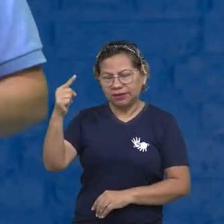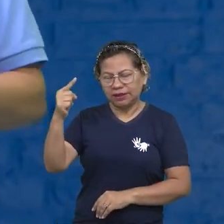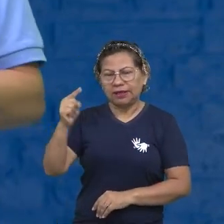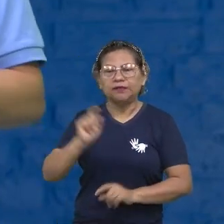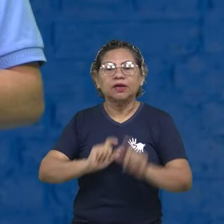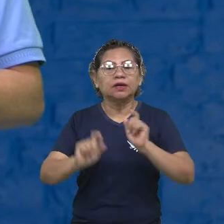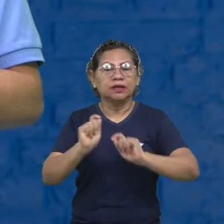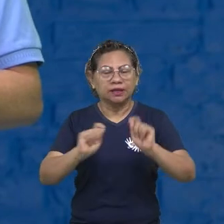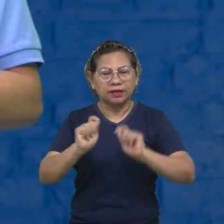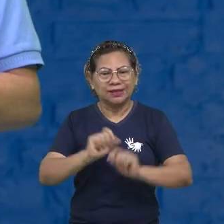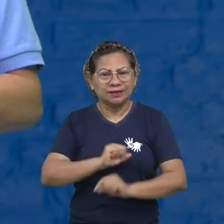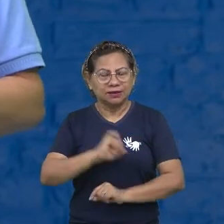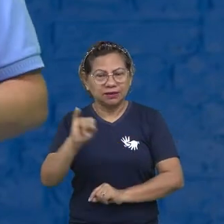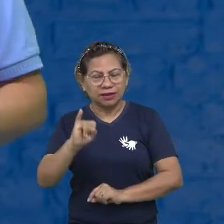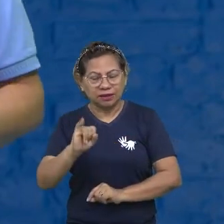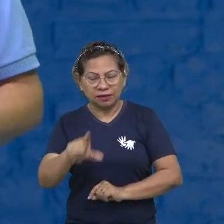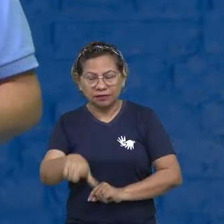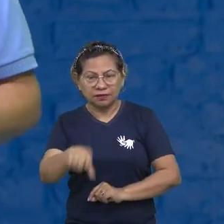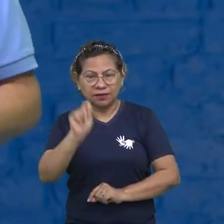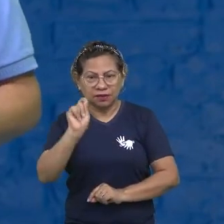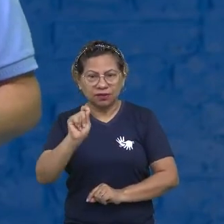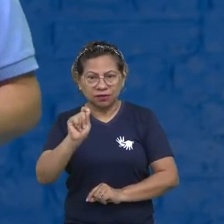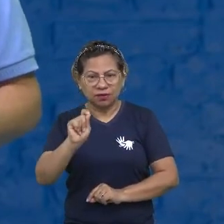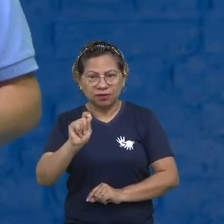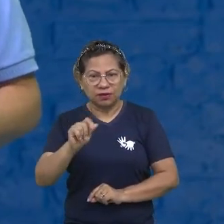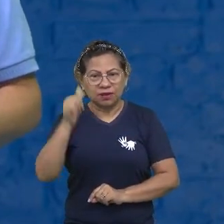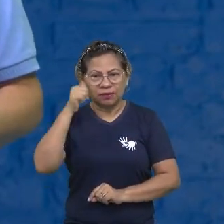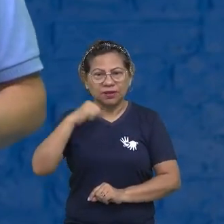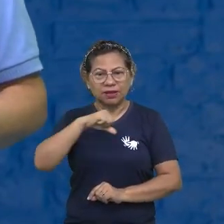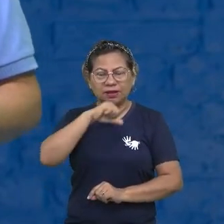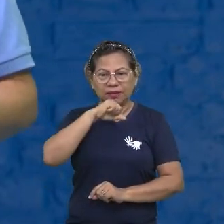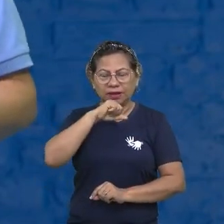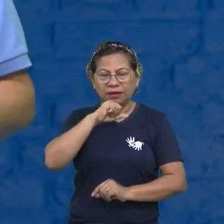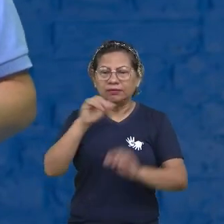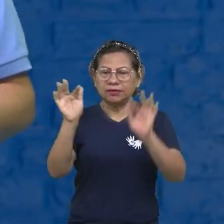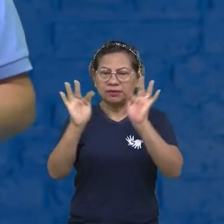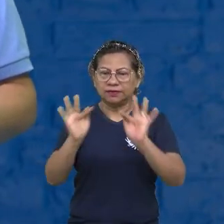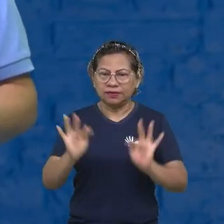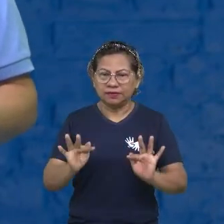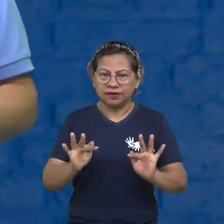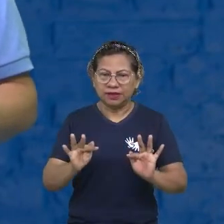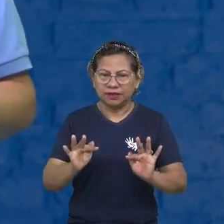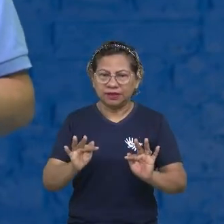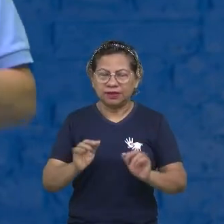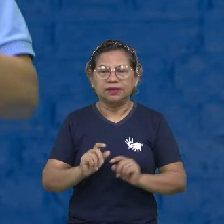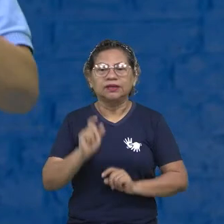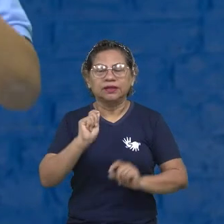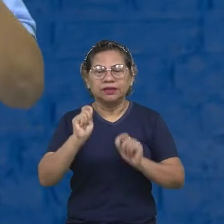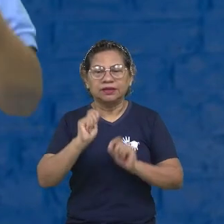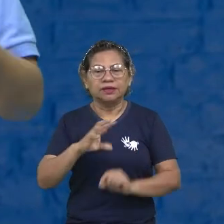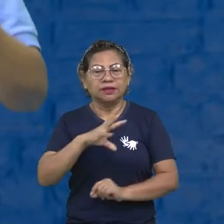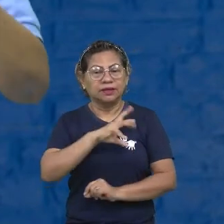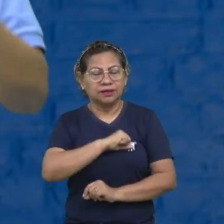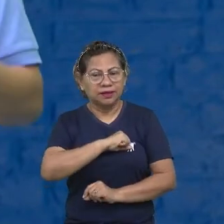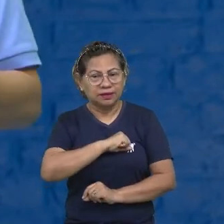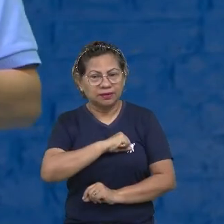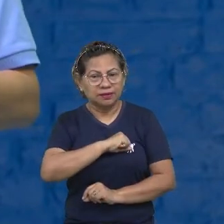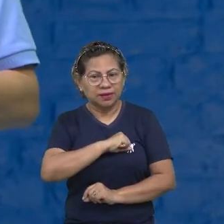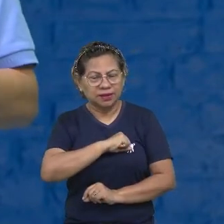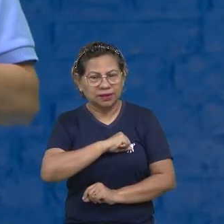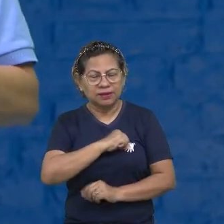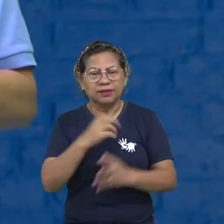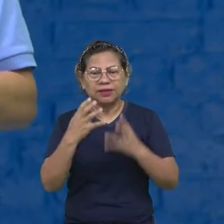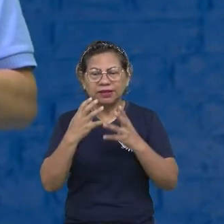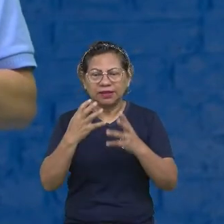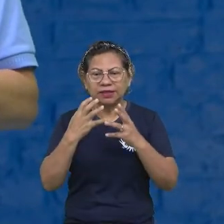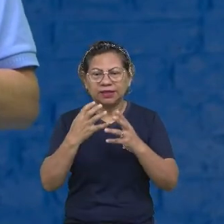Se eu fizer essa escolha, a minha mãe vai ficar feliz? A pessoa que me ama, as pessoas que me amam, que querem o